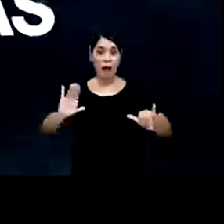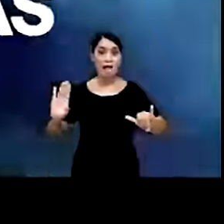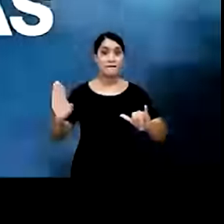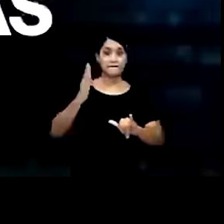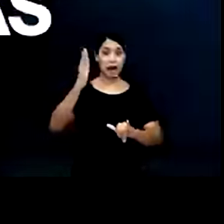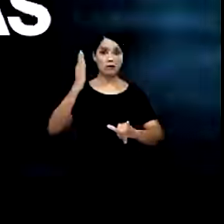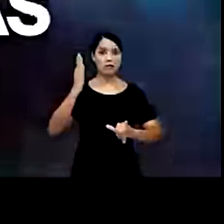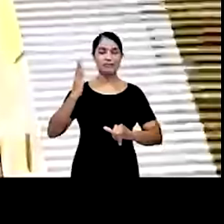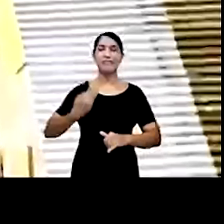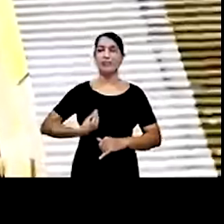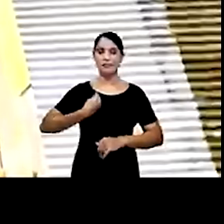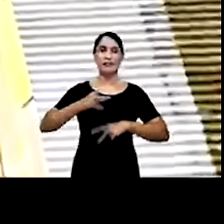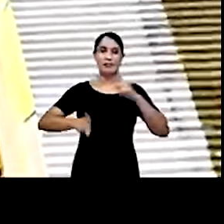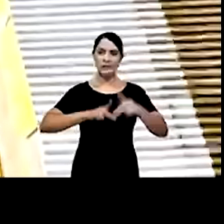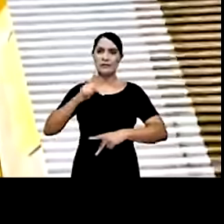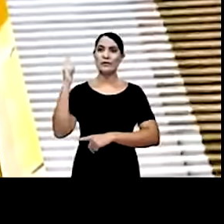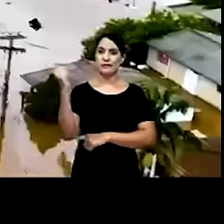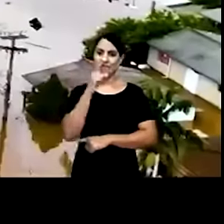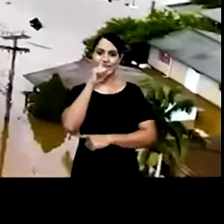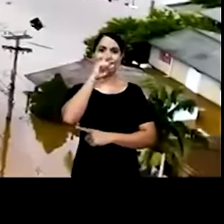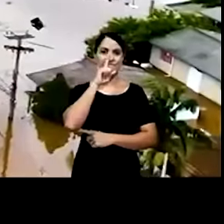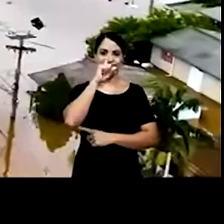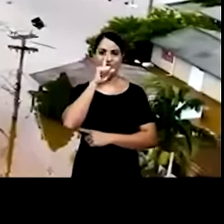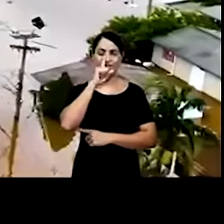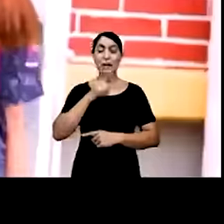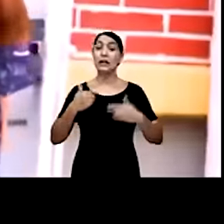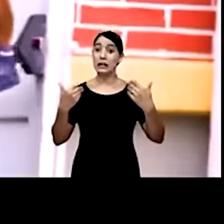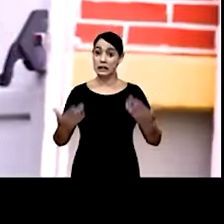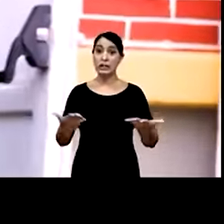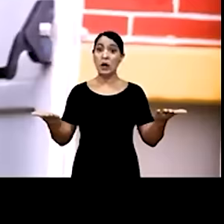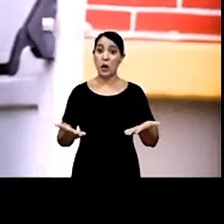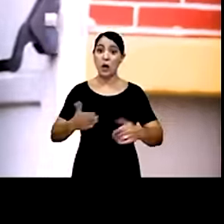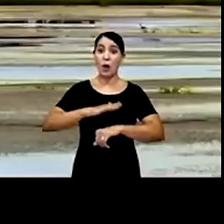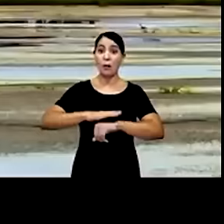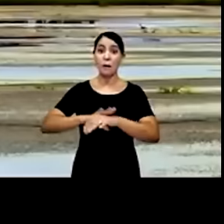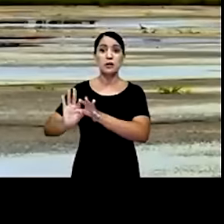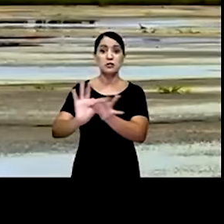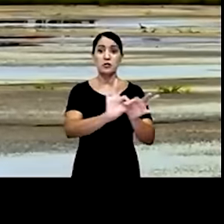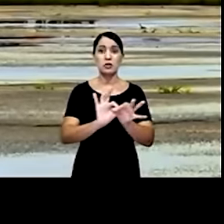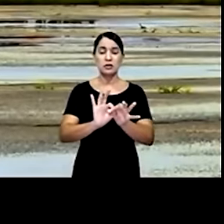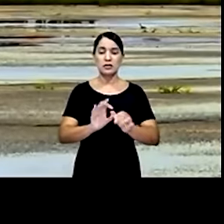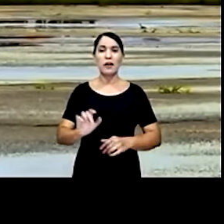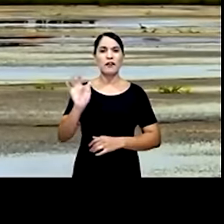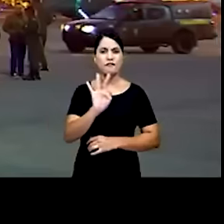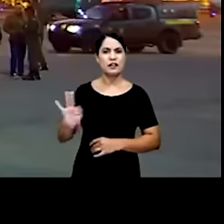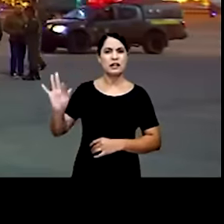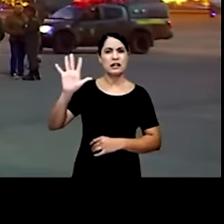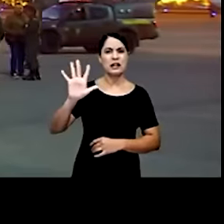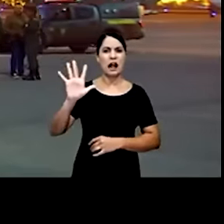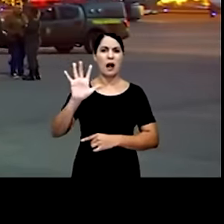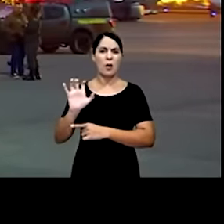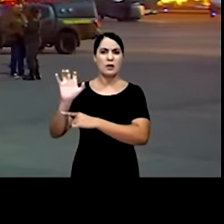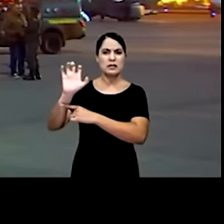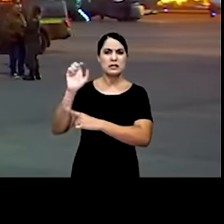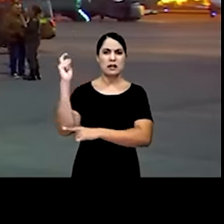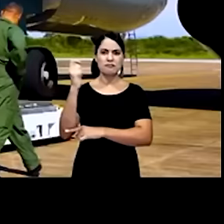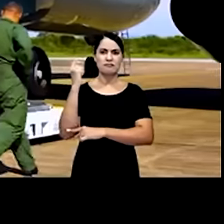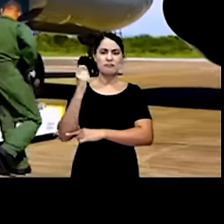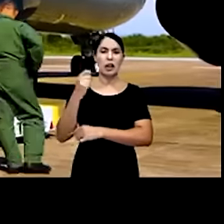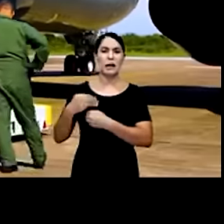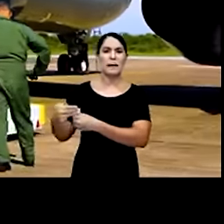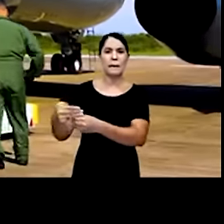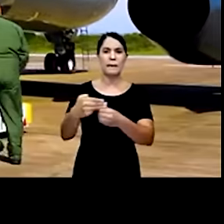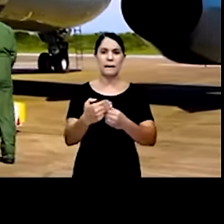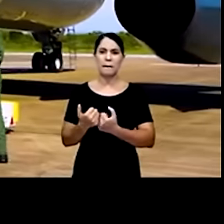notícias falsas. Elas colocam em risco a vida do povo gaúcho. O momento é de união. A parceria do governo federal